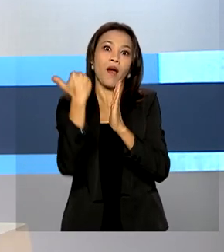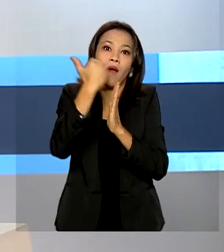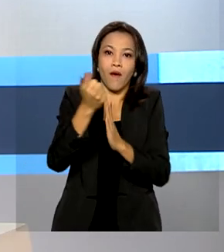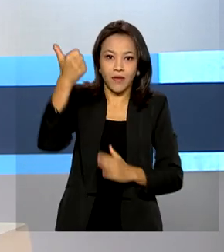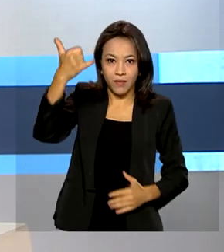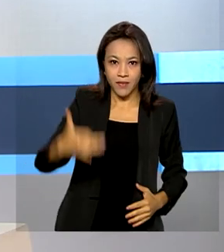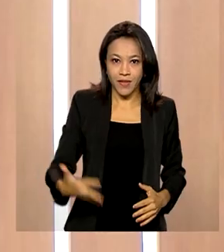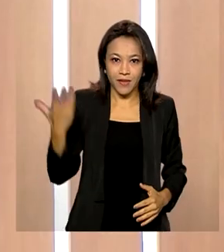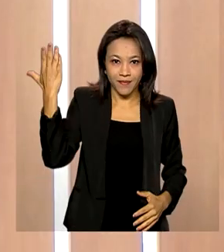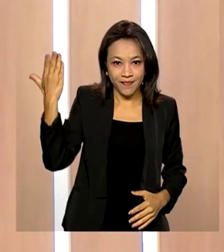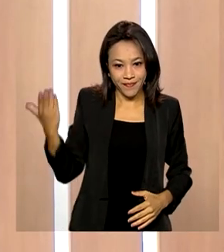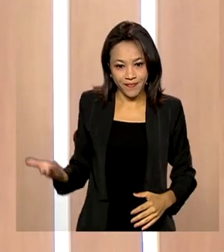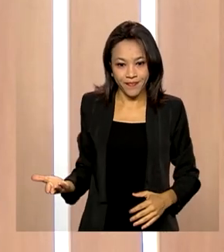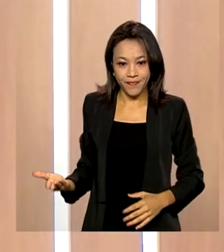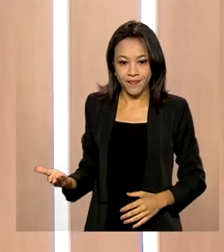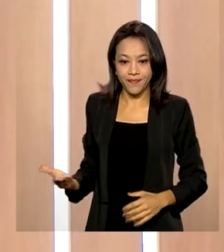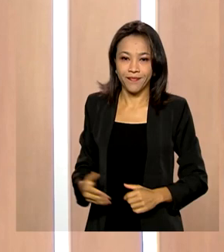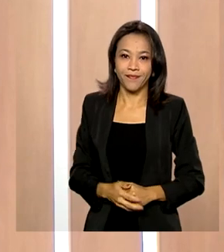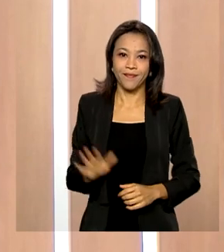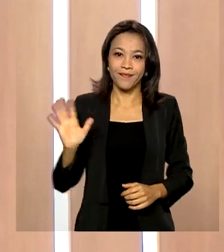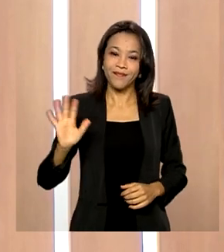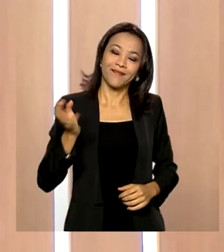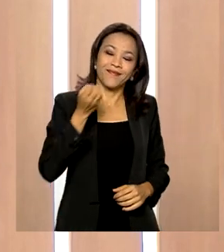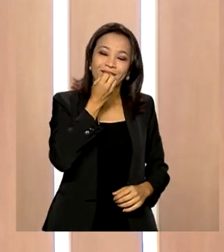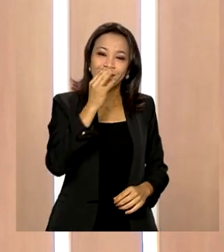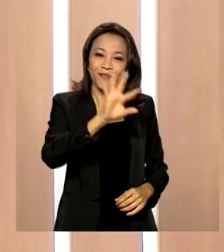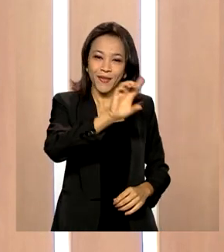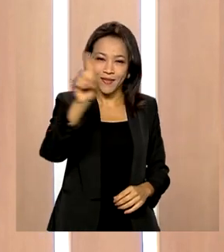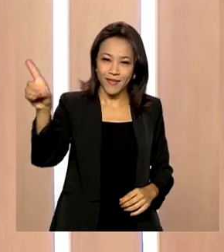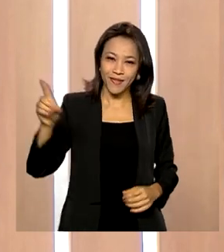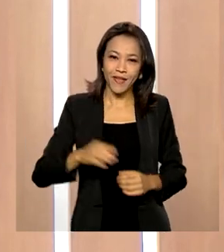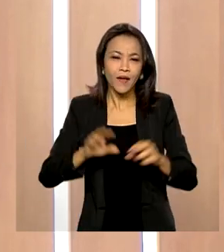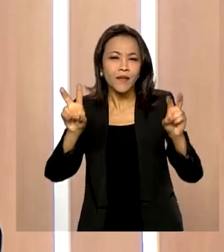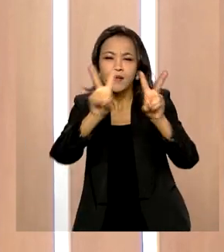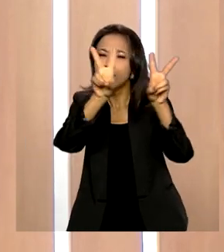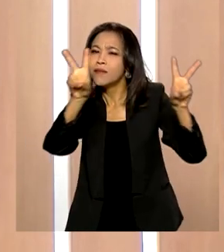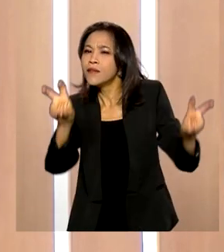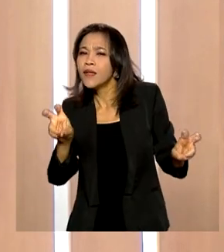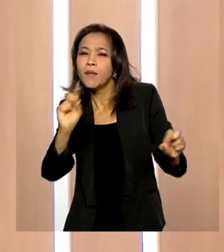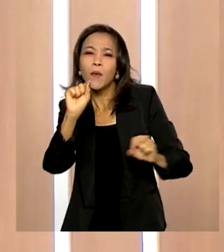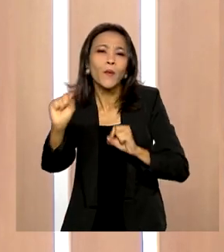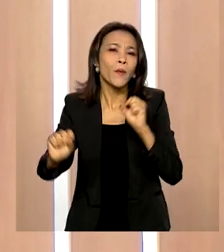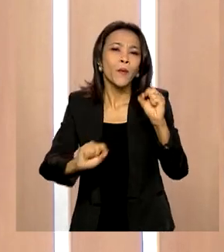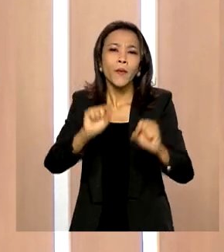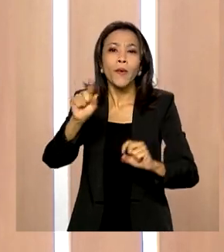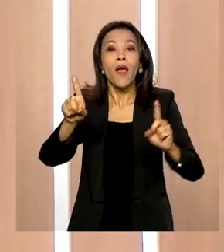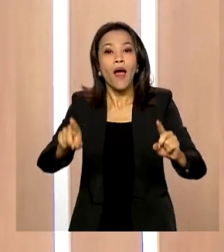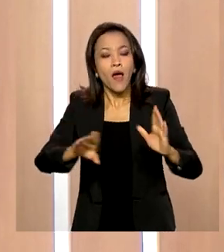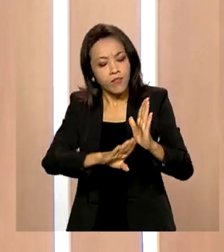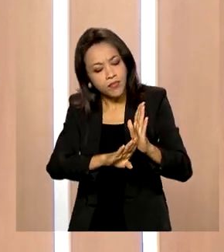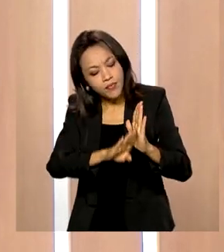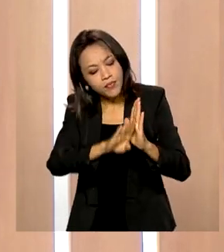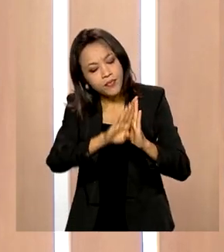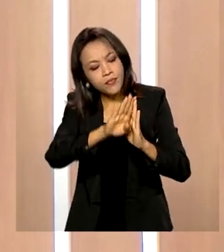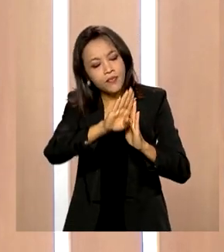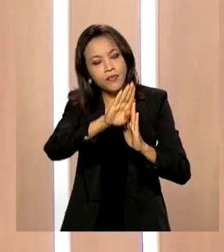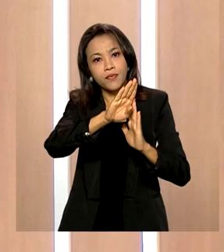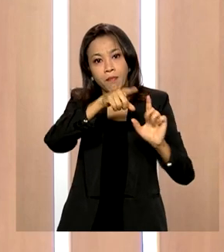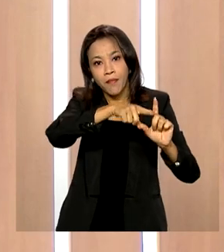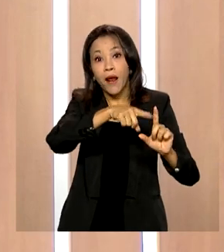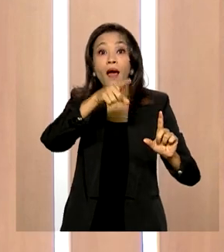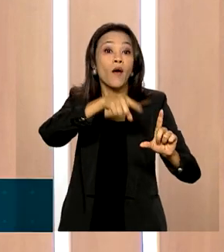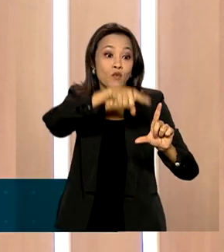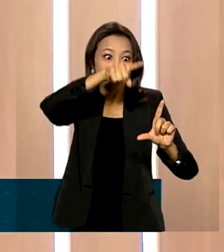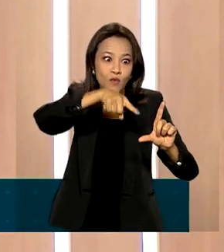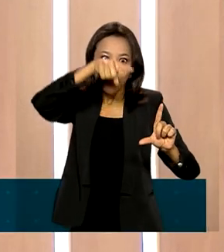Caldas. Bom dia, bom dia a todos. O nosso tema de hoje são as projeções para a economia brasileira até o